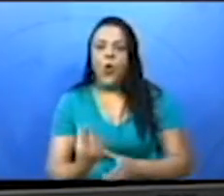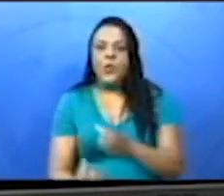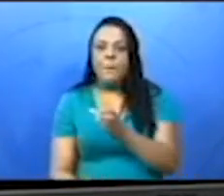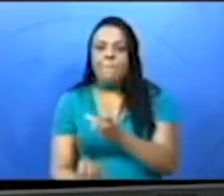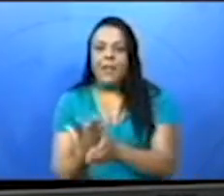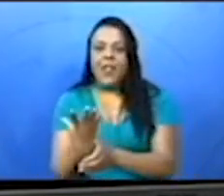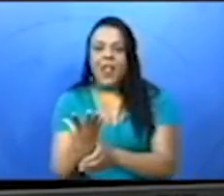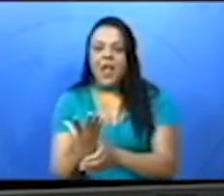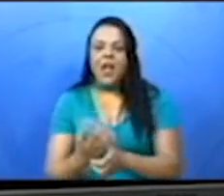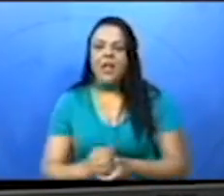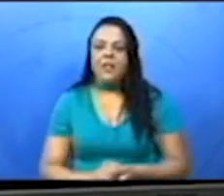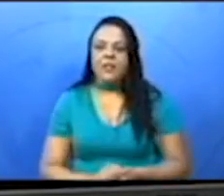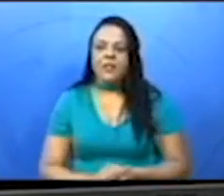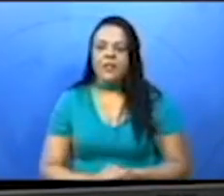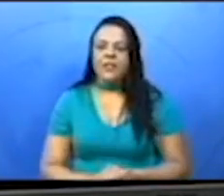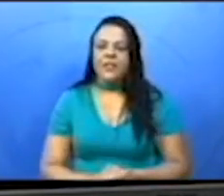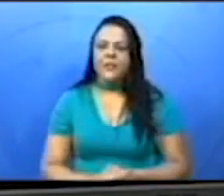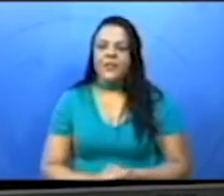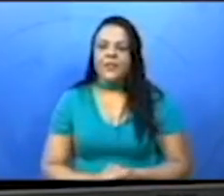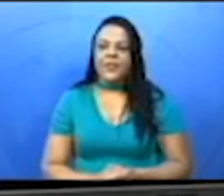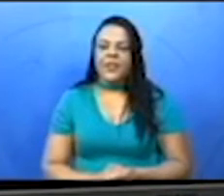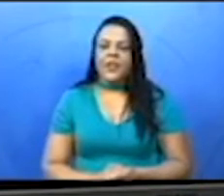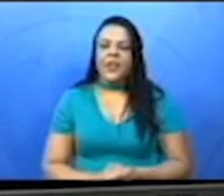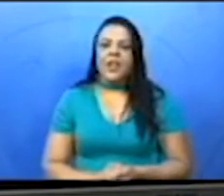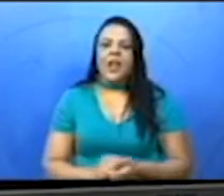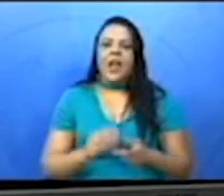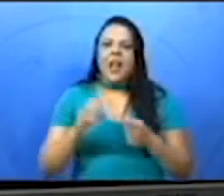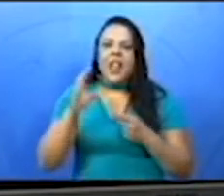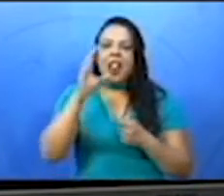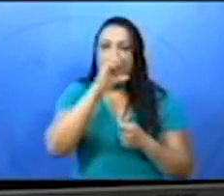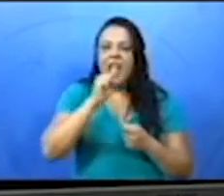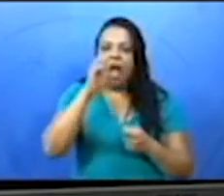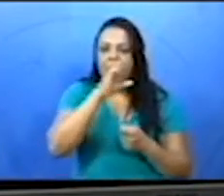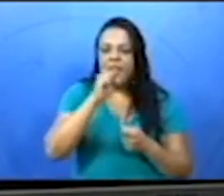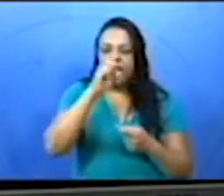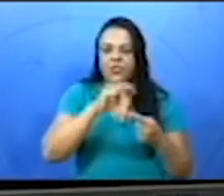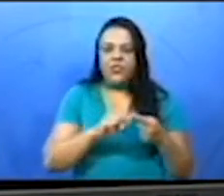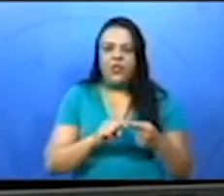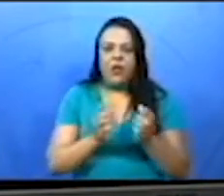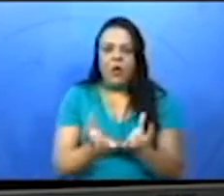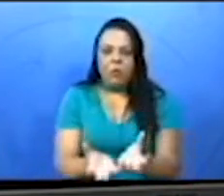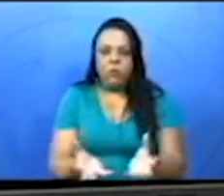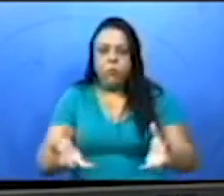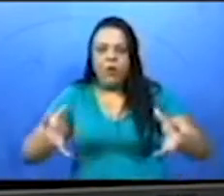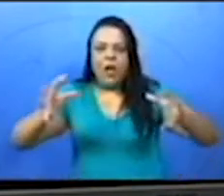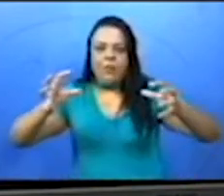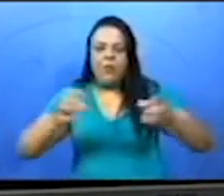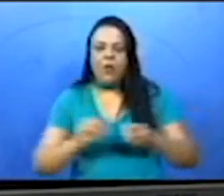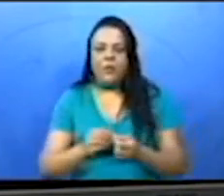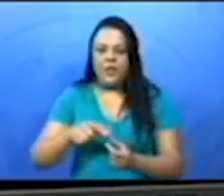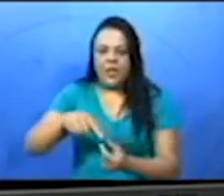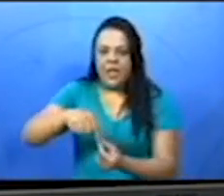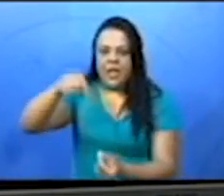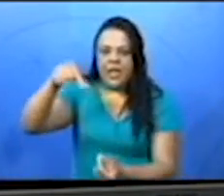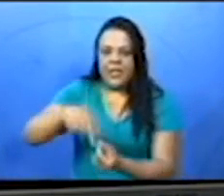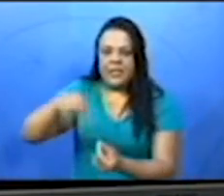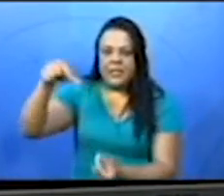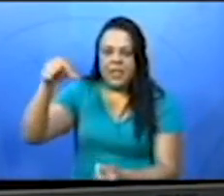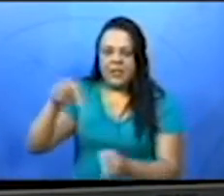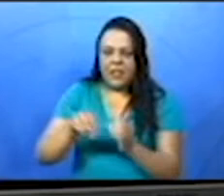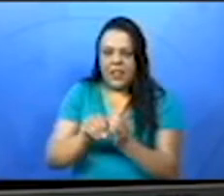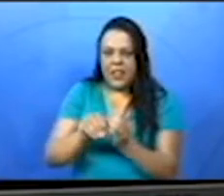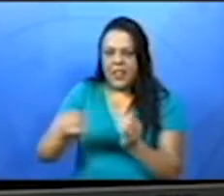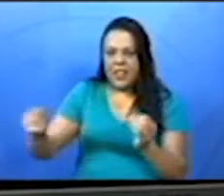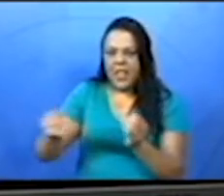Estão aqui, laranja, abóbora, salsa, nabo, couve,